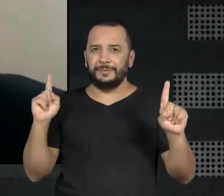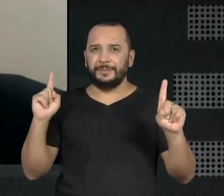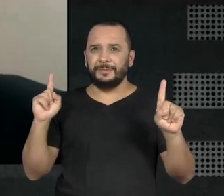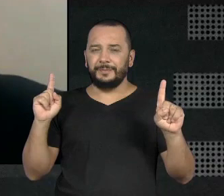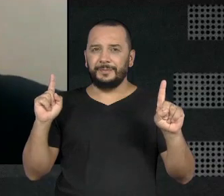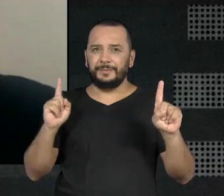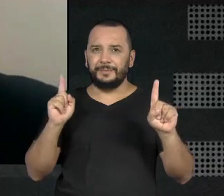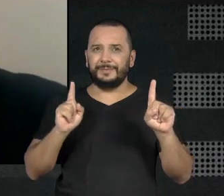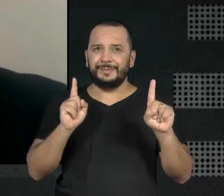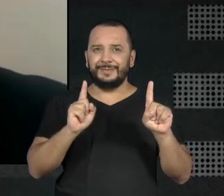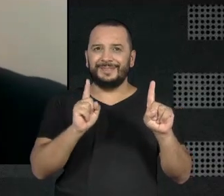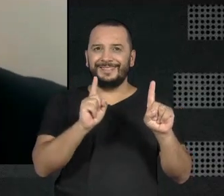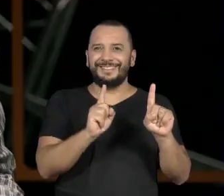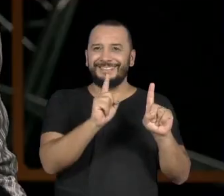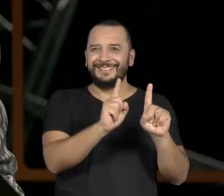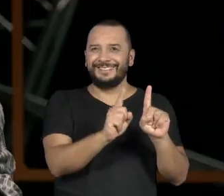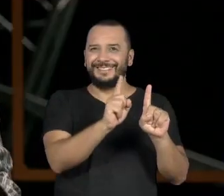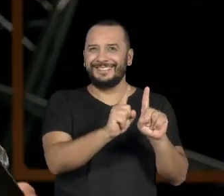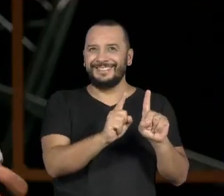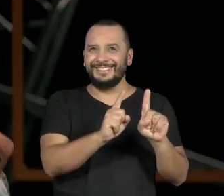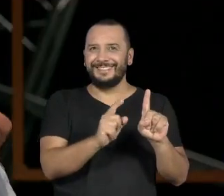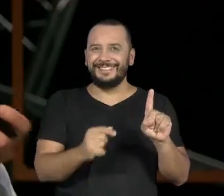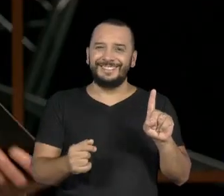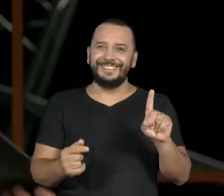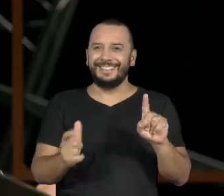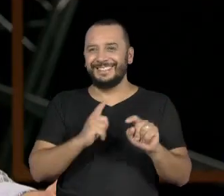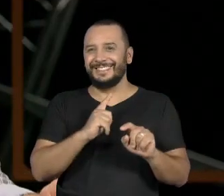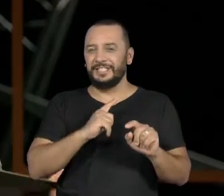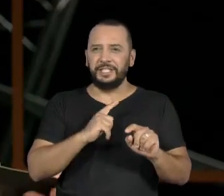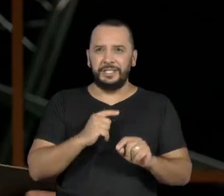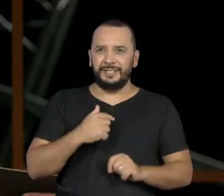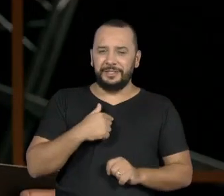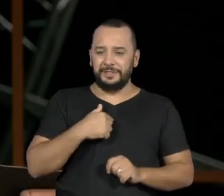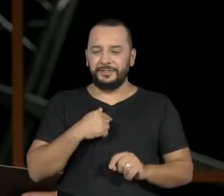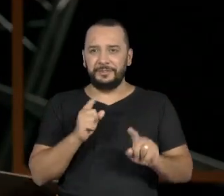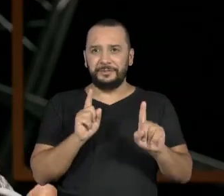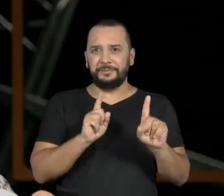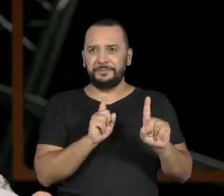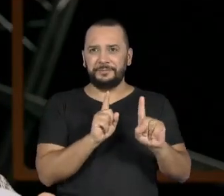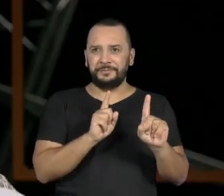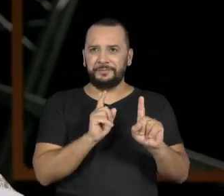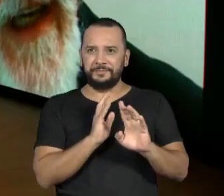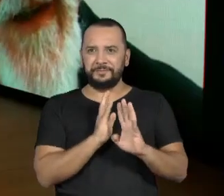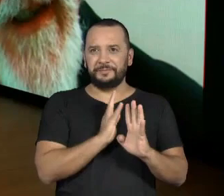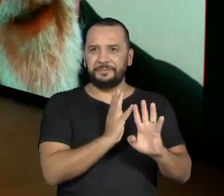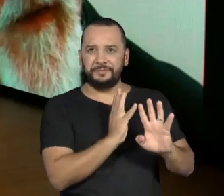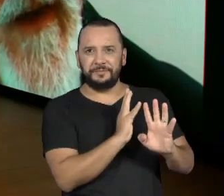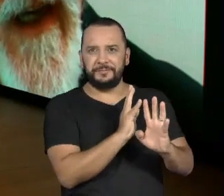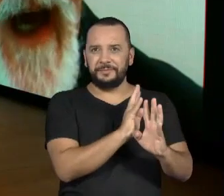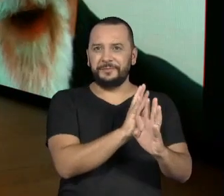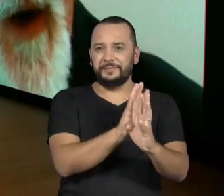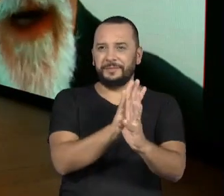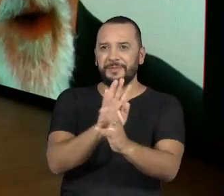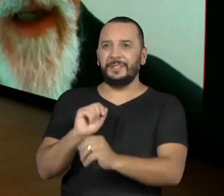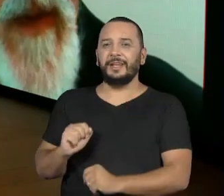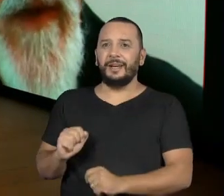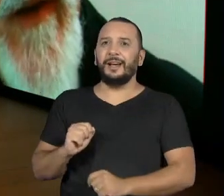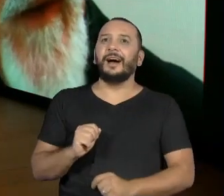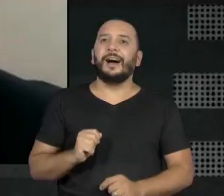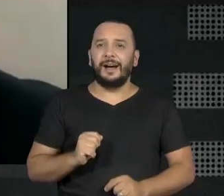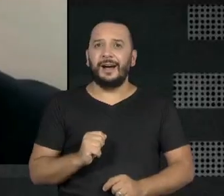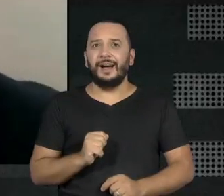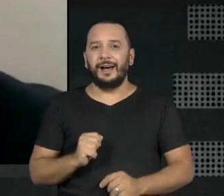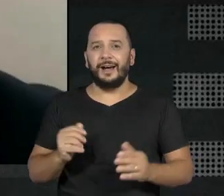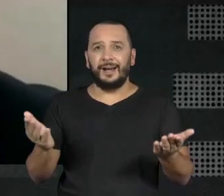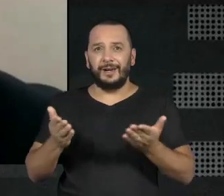estou com essa bola toda até hoje. Eu ficava perto do conjunto. Agora, na quinta fila, ficava dentro de quinta até o fim. Agora não, agora se me fizer,